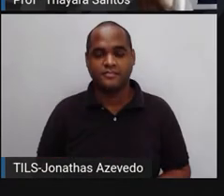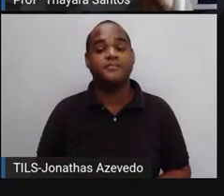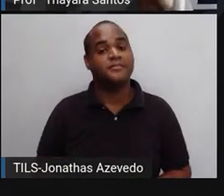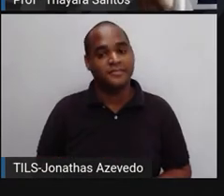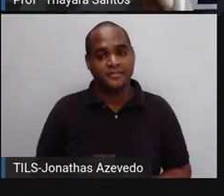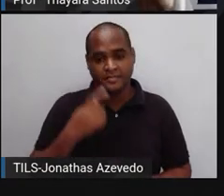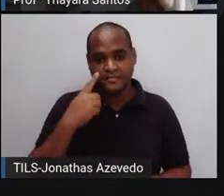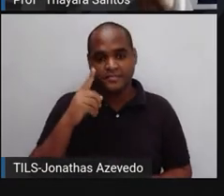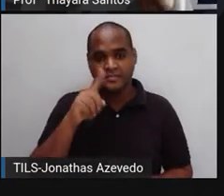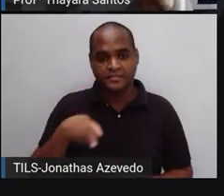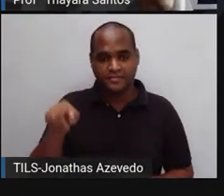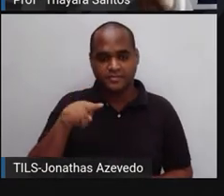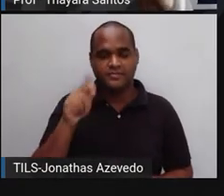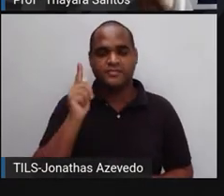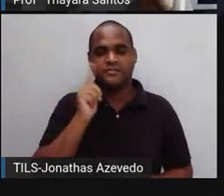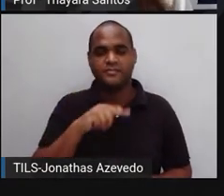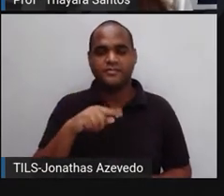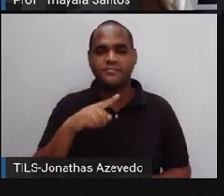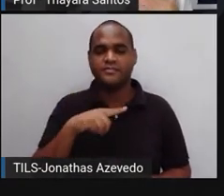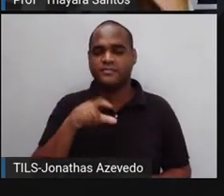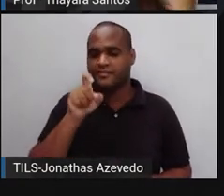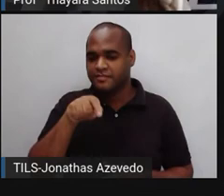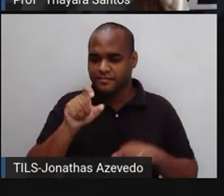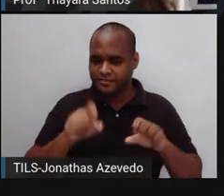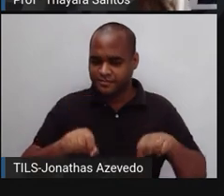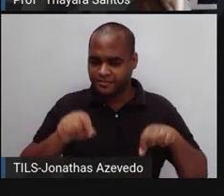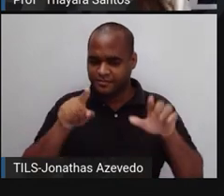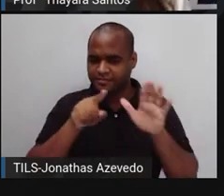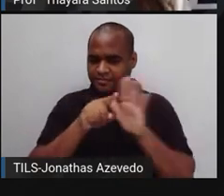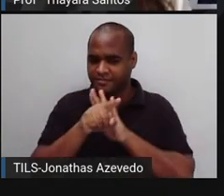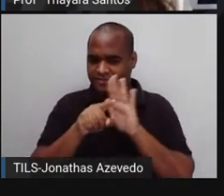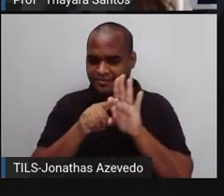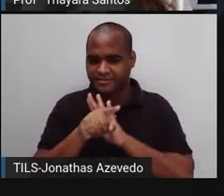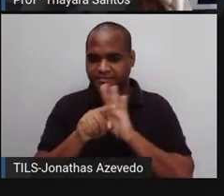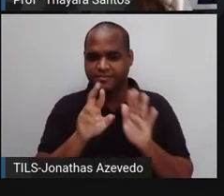Então, carregou. A gente vai aqui em Start. E vai ter um quiz aí.